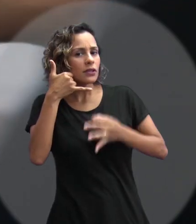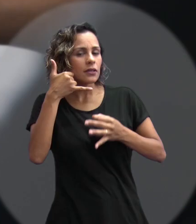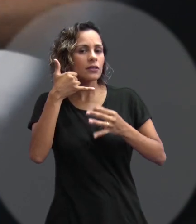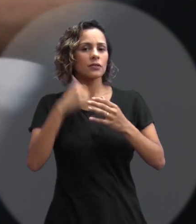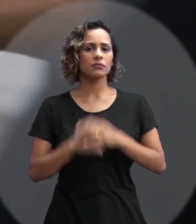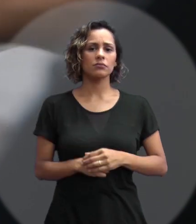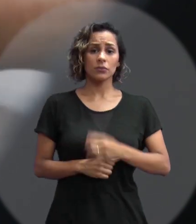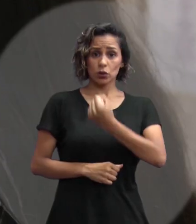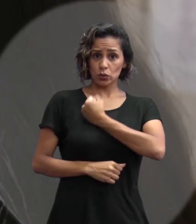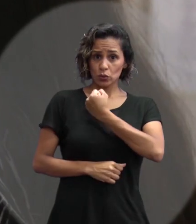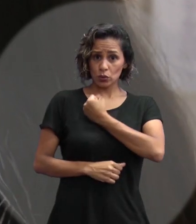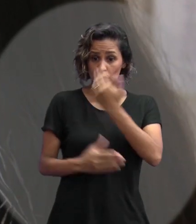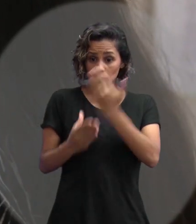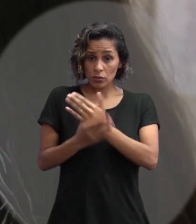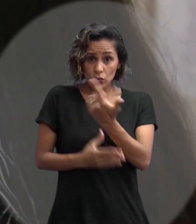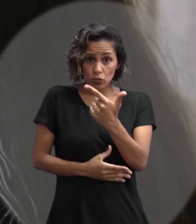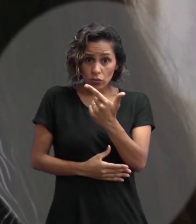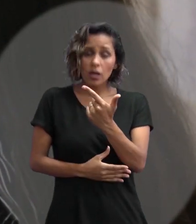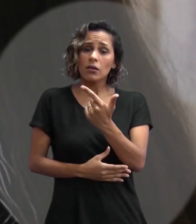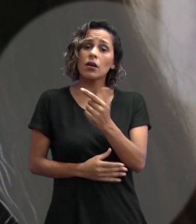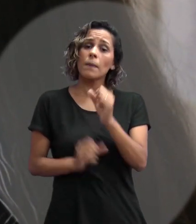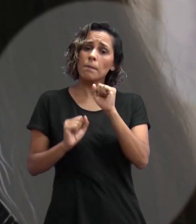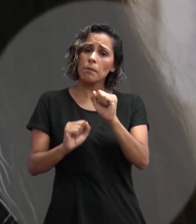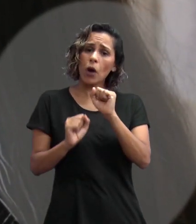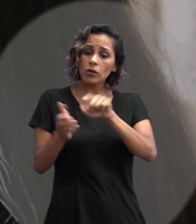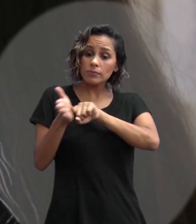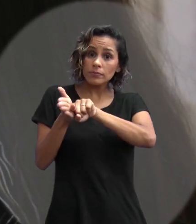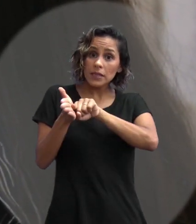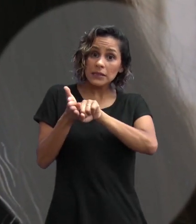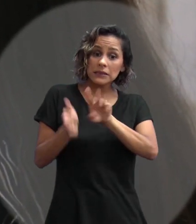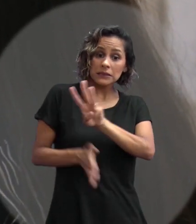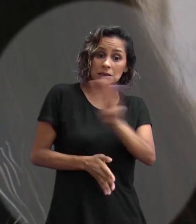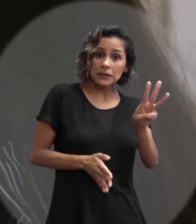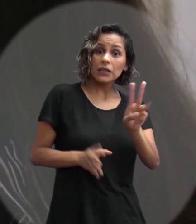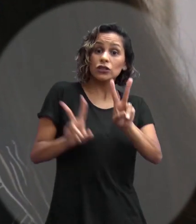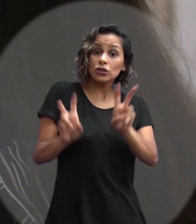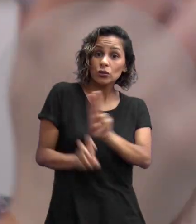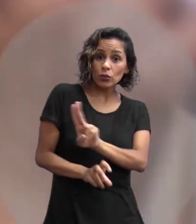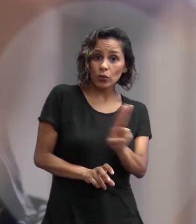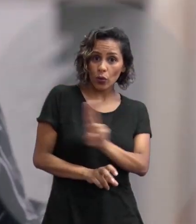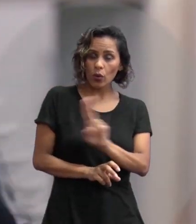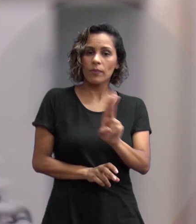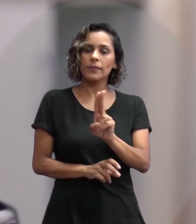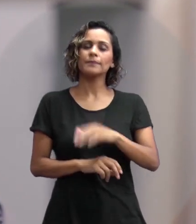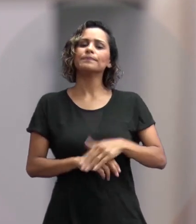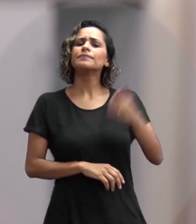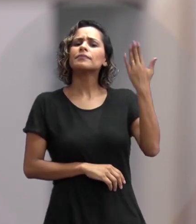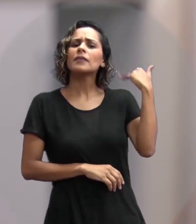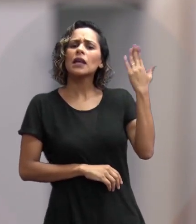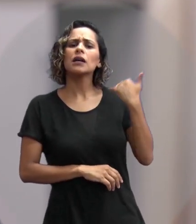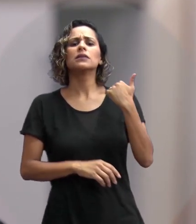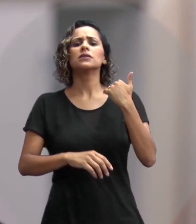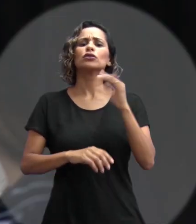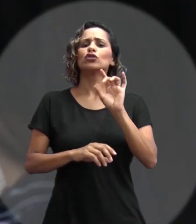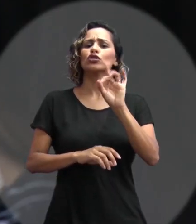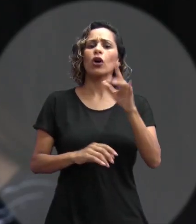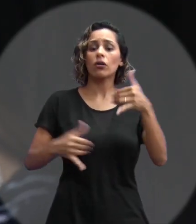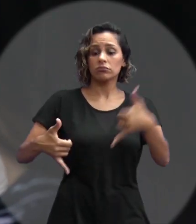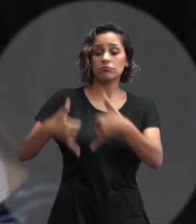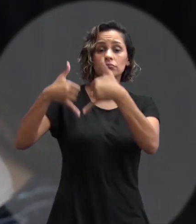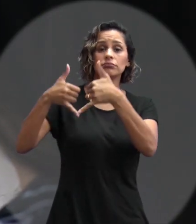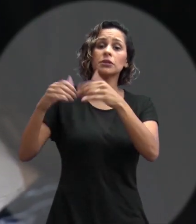Juizado? Se você não tem o número do processo, você pode consultar pelo seu nome no site. Inicialmente eu atendia